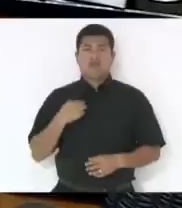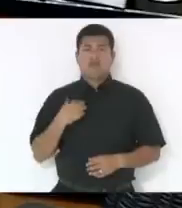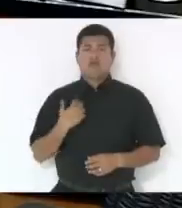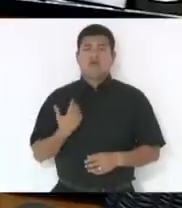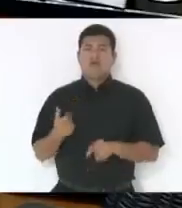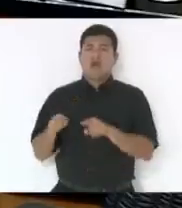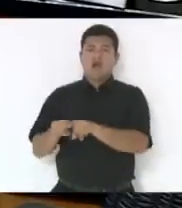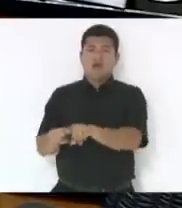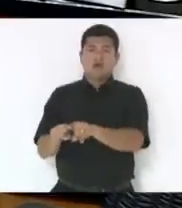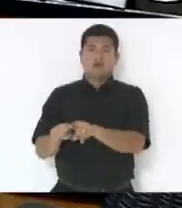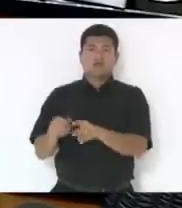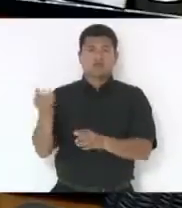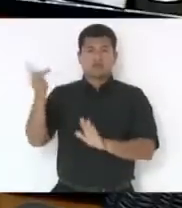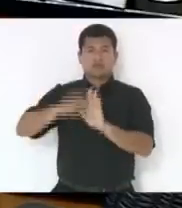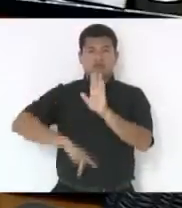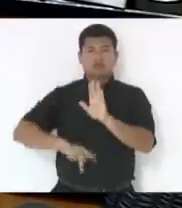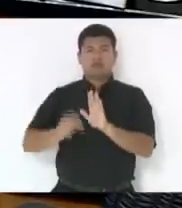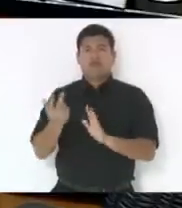para a derrubada